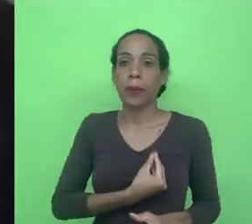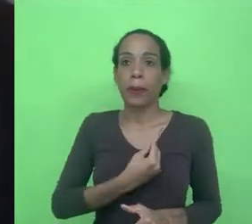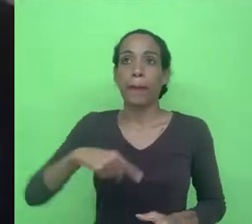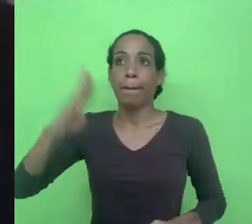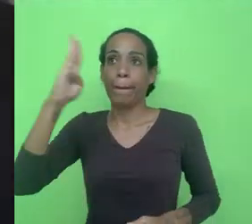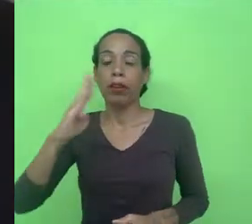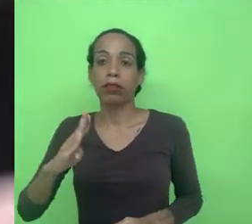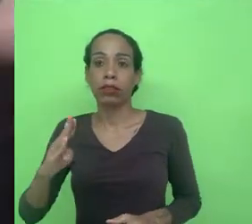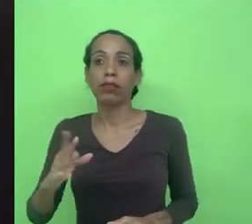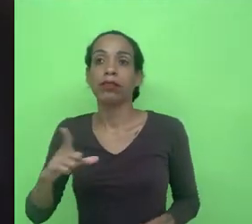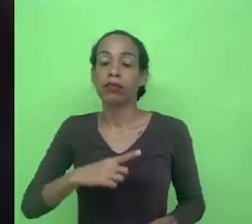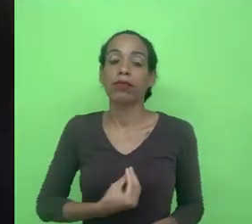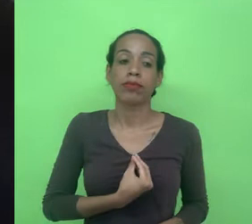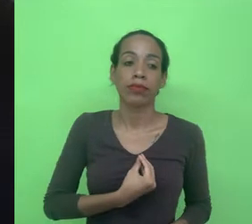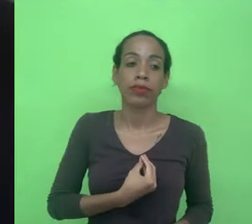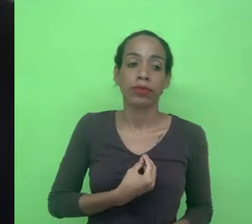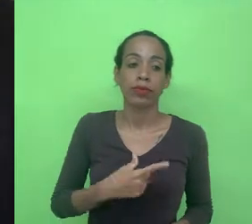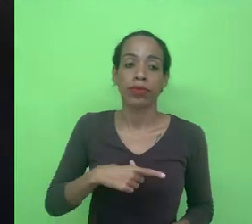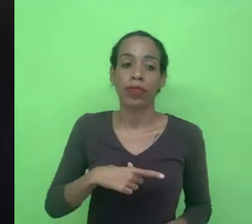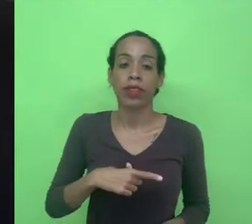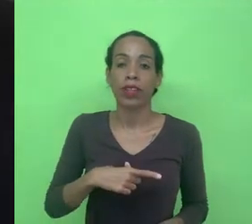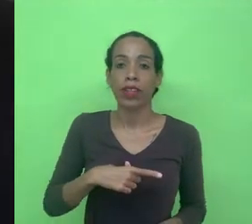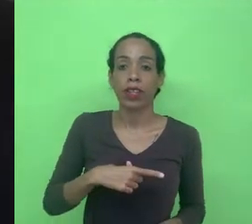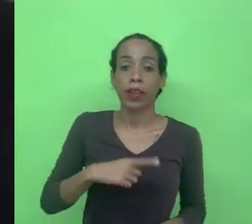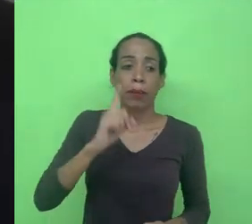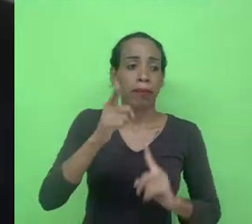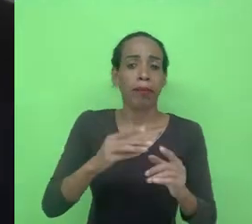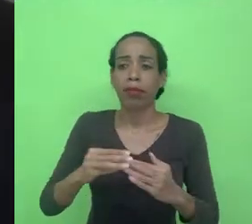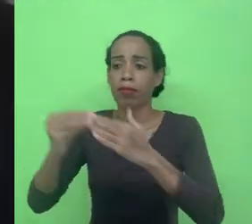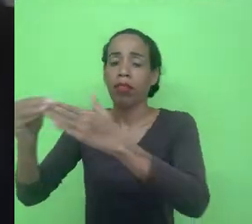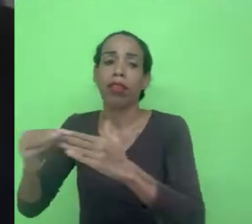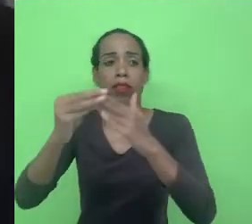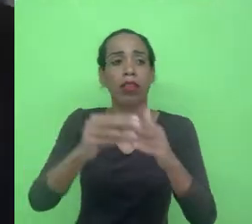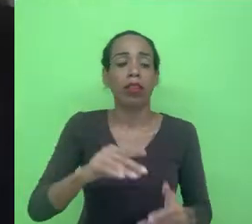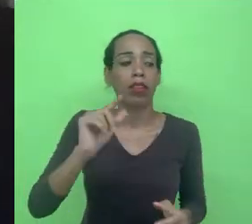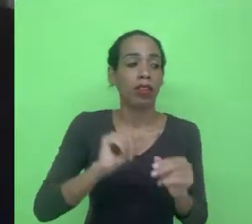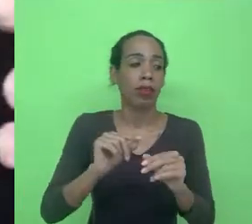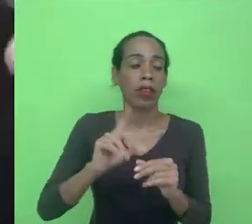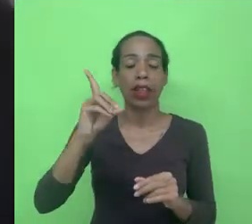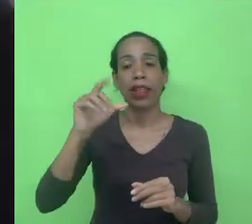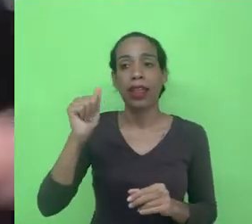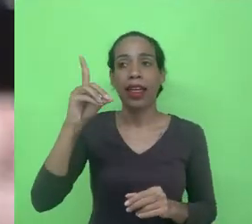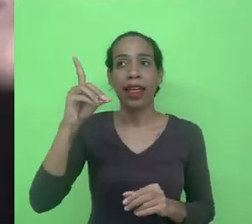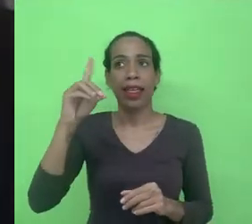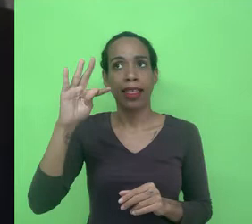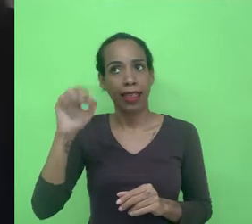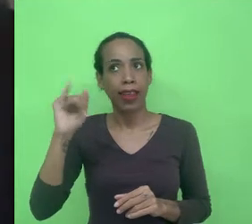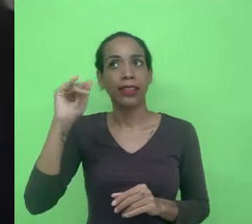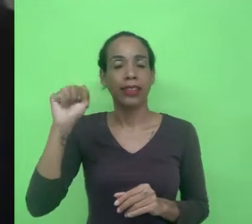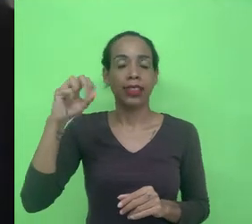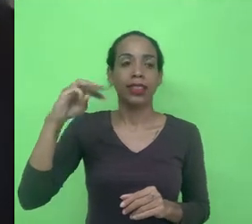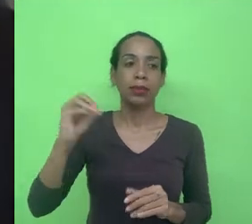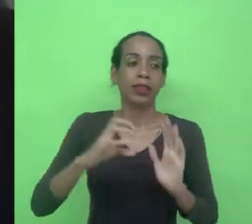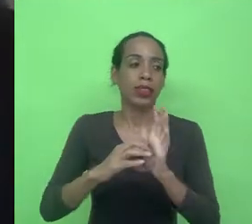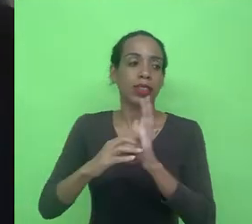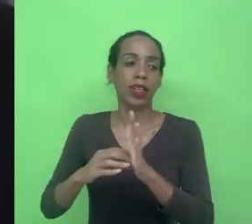sociais estão sendo mandada para lá e isso é normalizado pela ideologia do dataísmo porque hoje a gente vive no mundo dos dados e os dados são motores